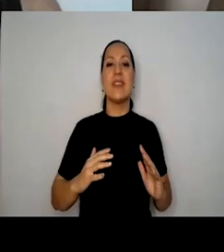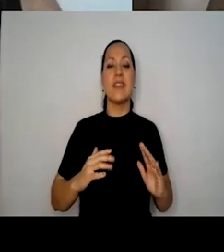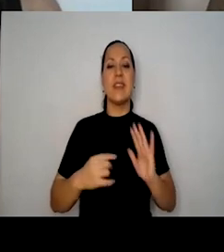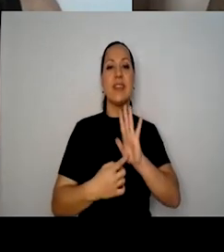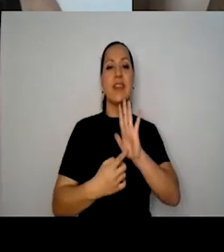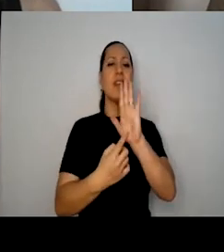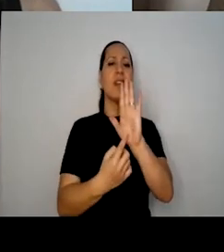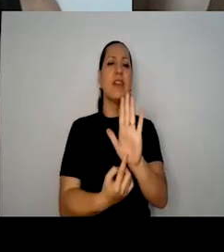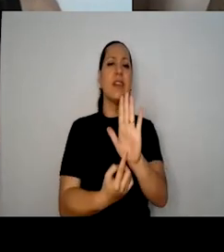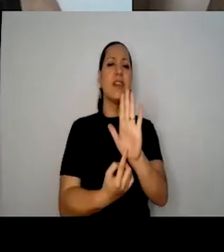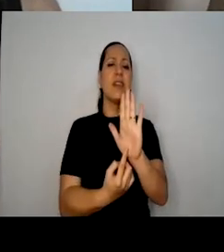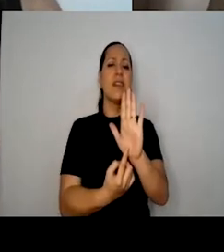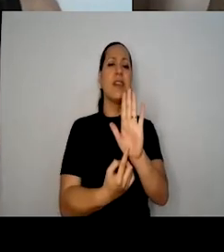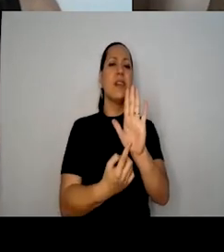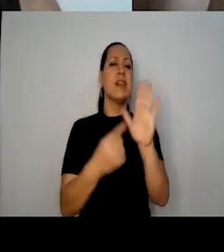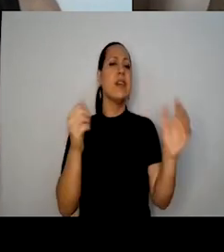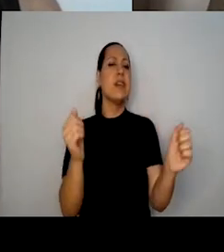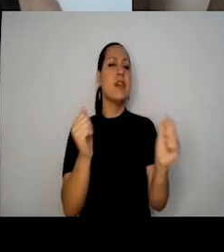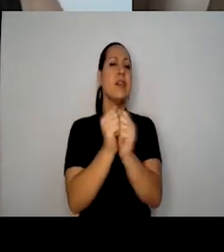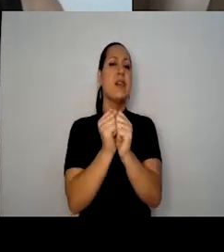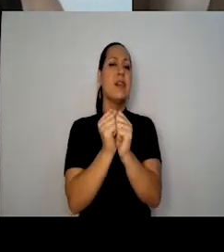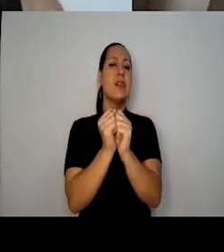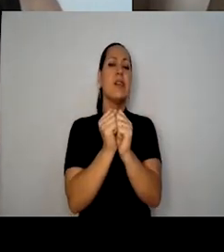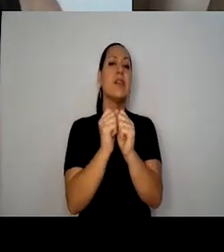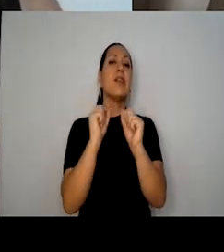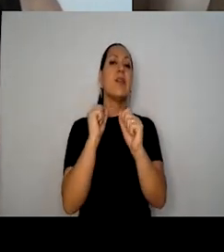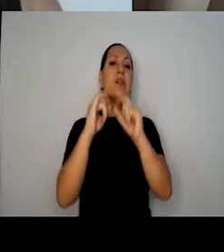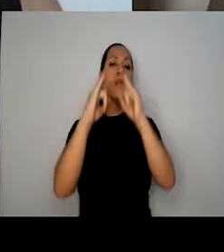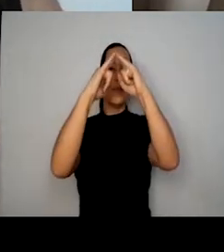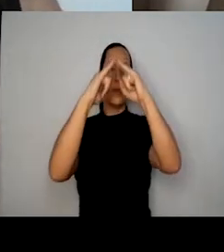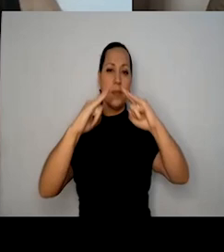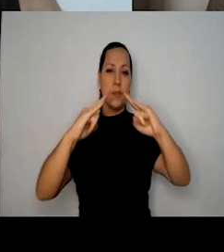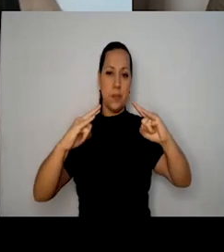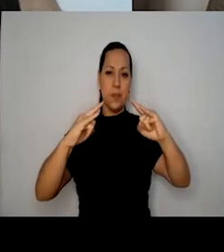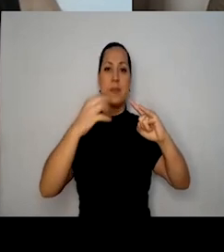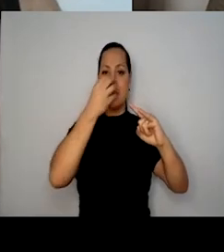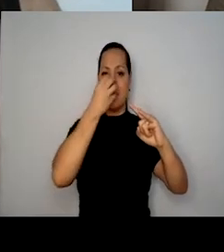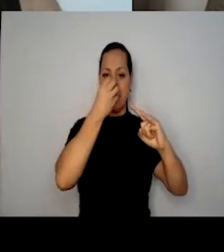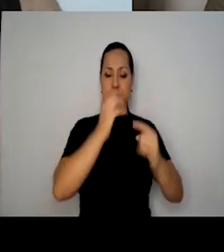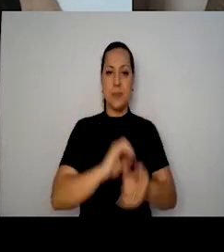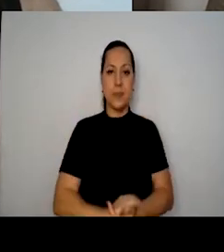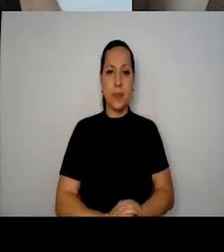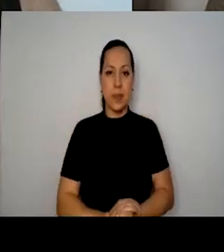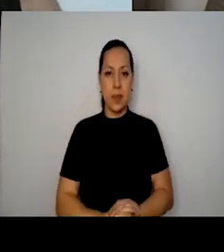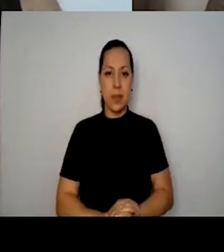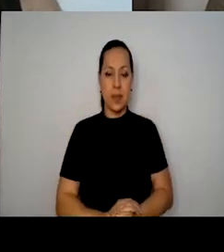aparece junto com o aparecimento do circo, também, com,